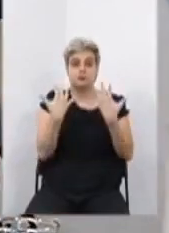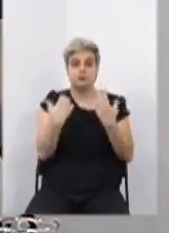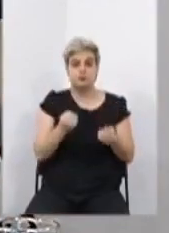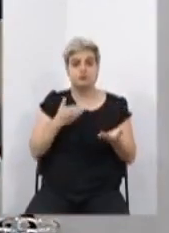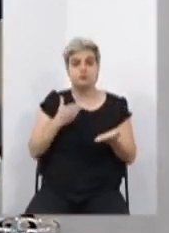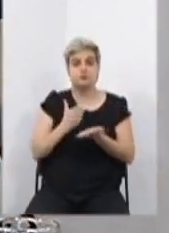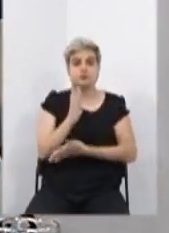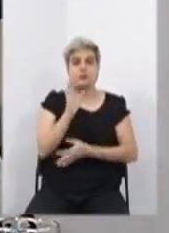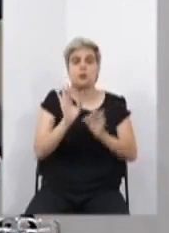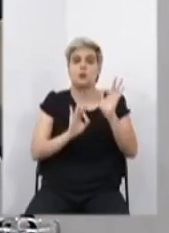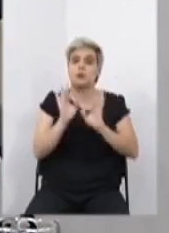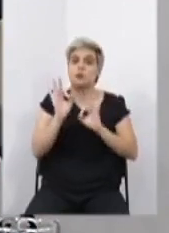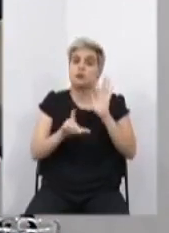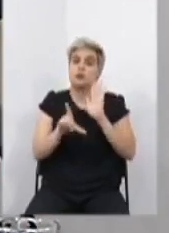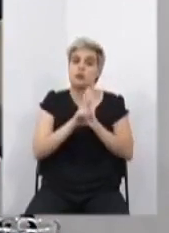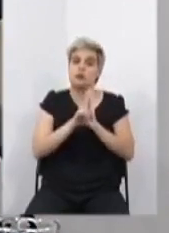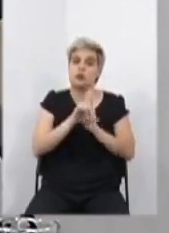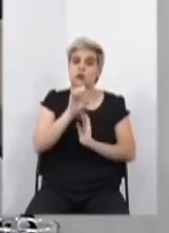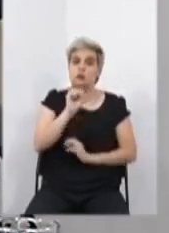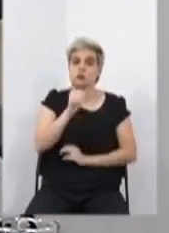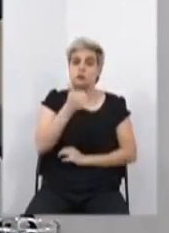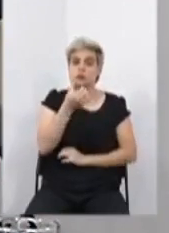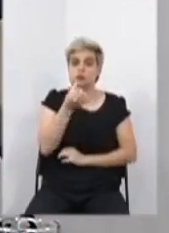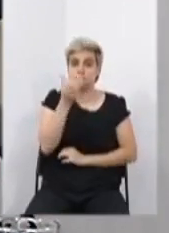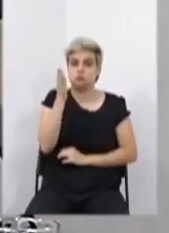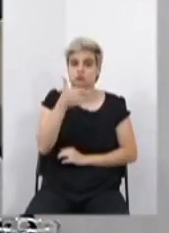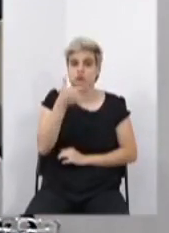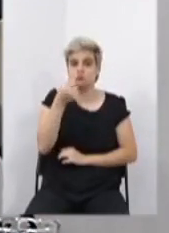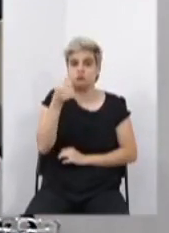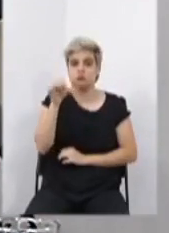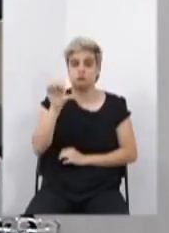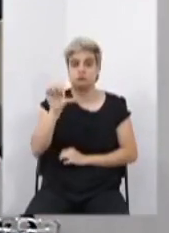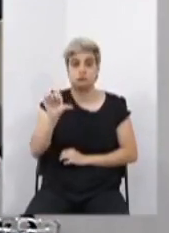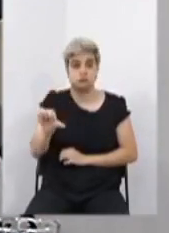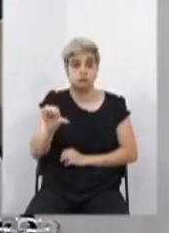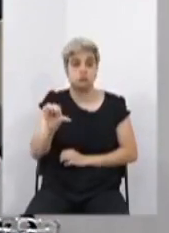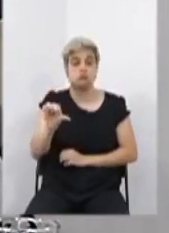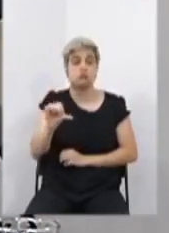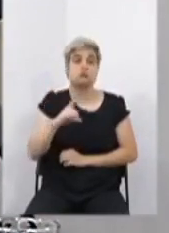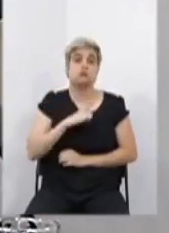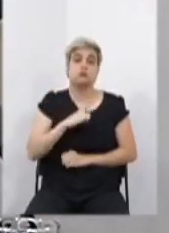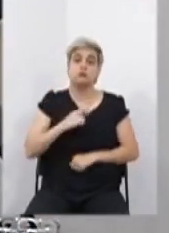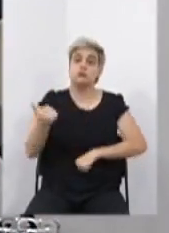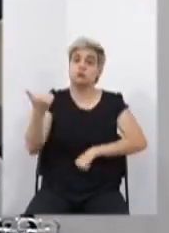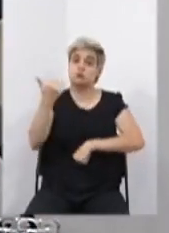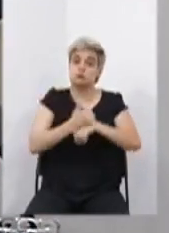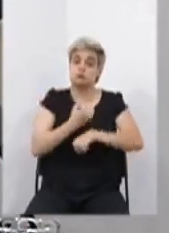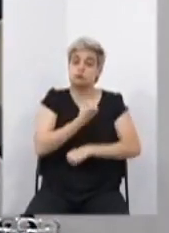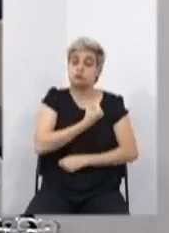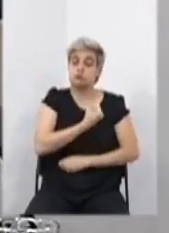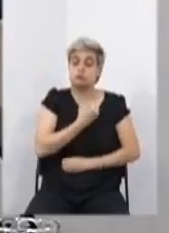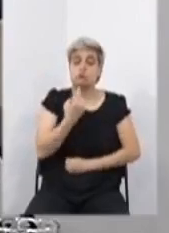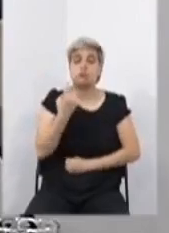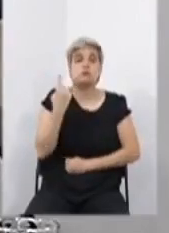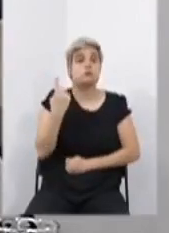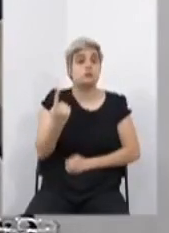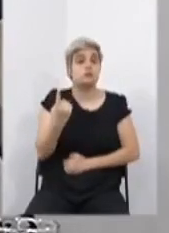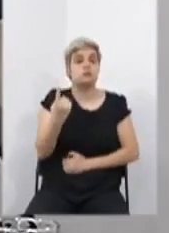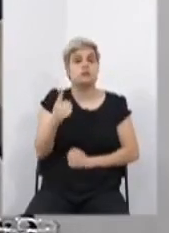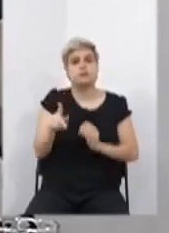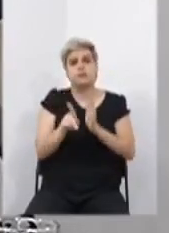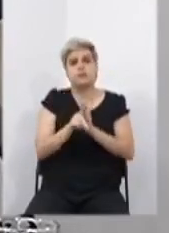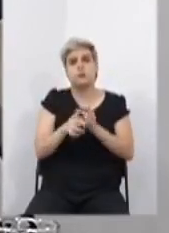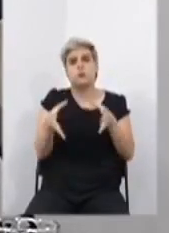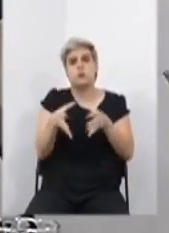o projeto de lei 816, 2019, na forma do substitutivo número 1 de autoria da